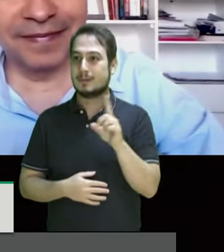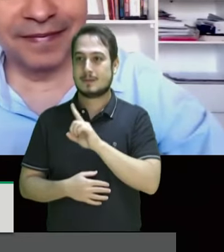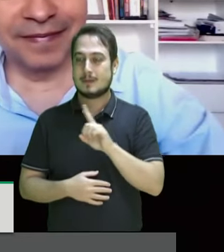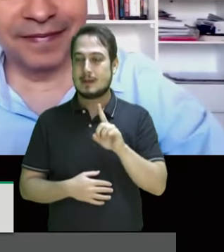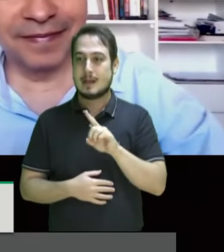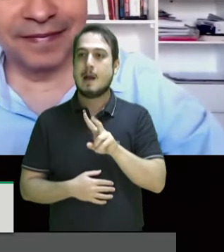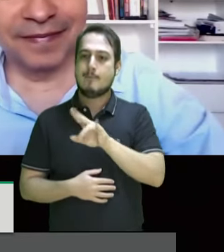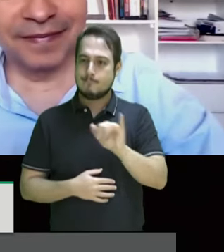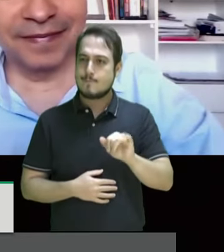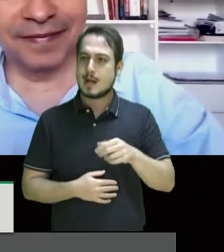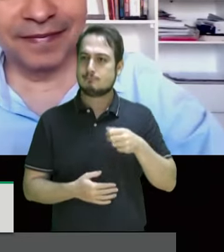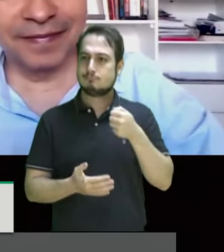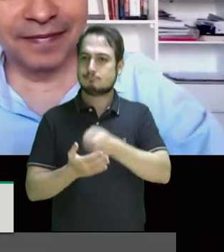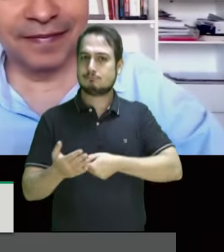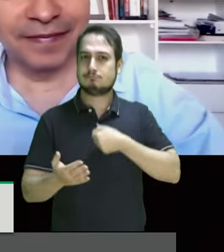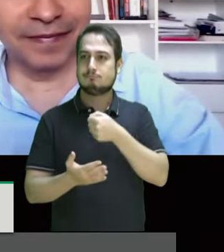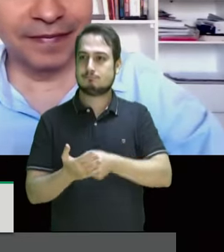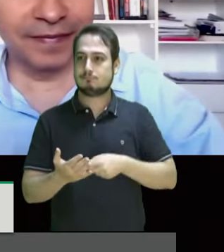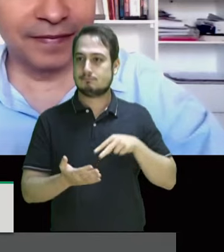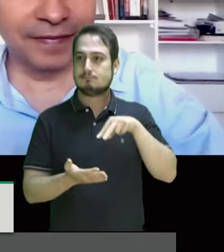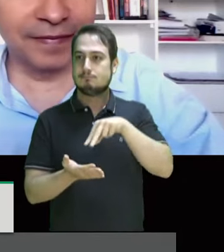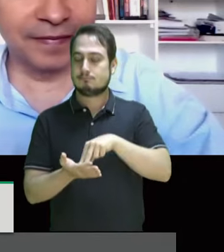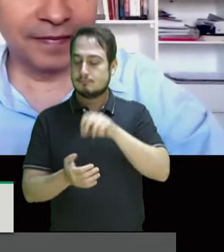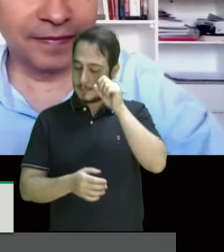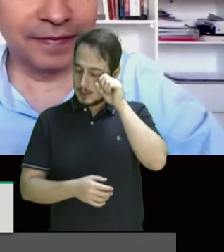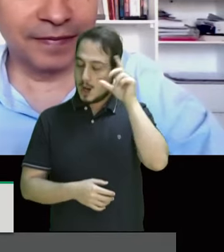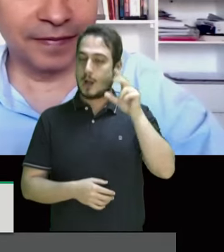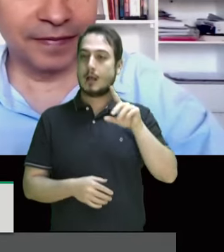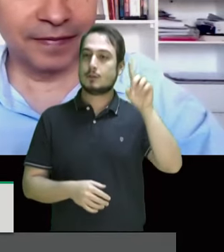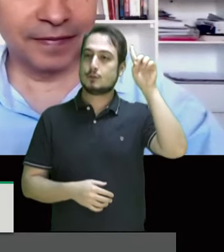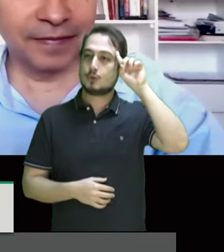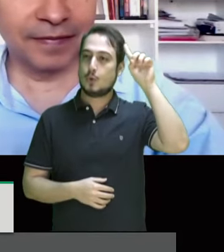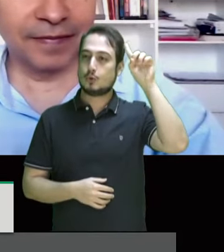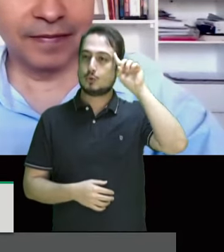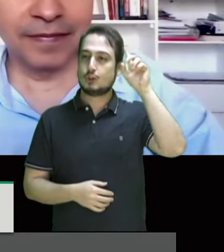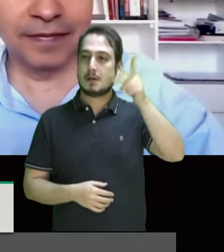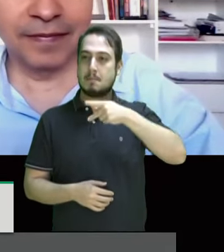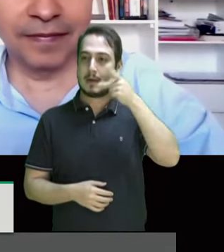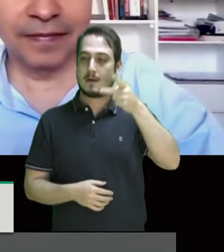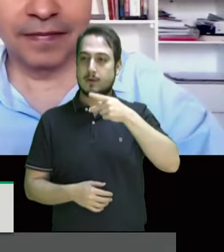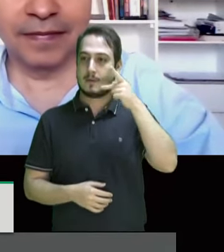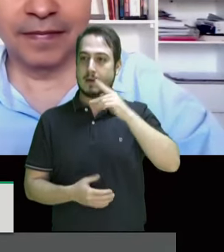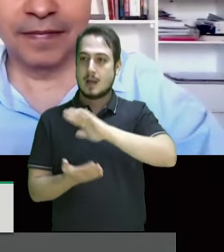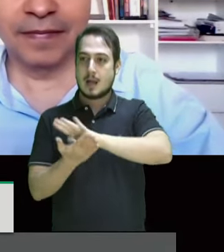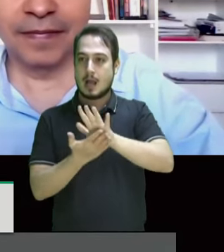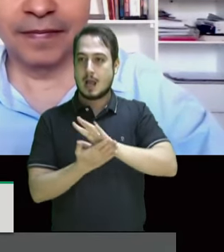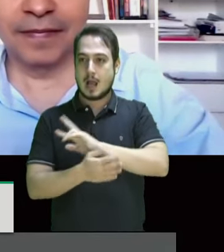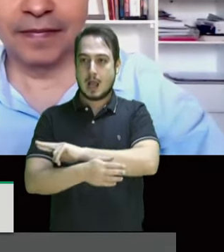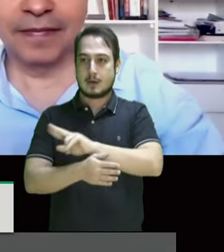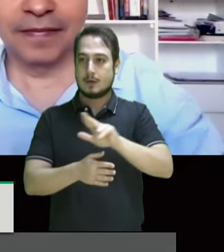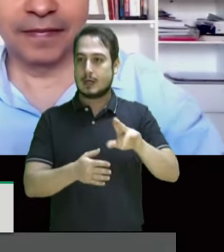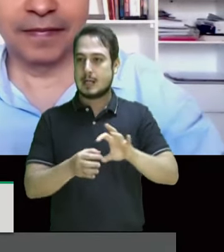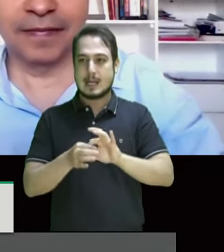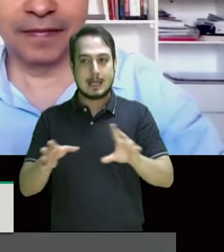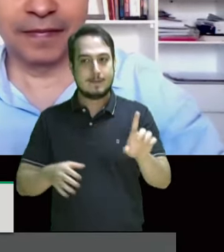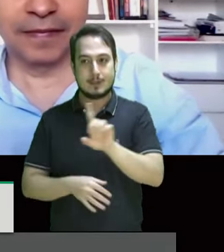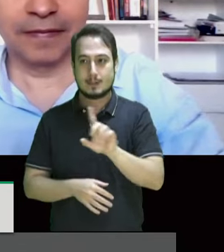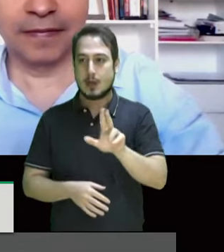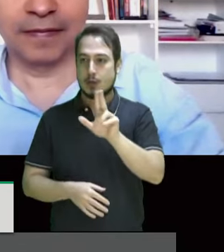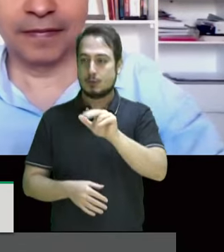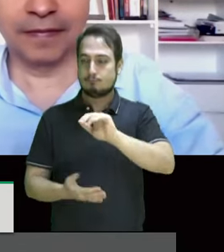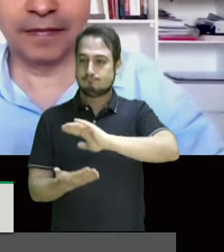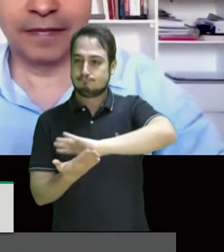e a gente combinou de acordar todos os dias para dizer que o racismo não será permitido, tem que ser